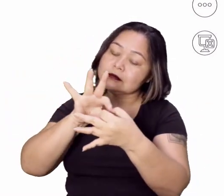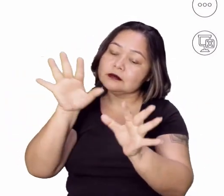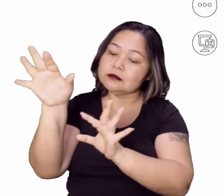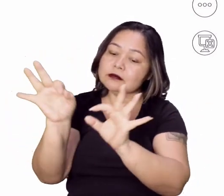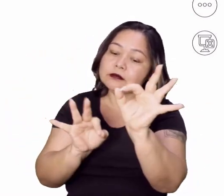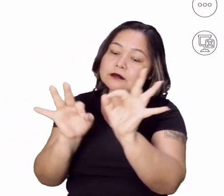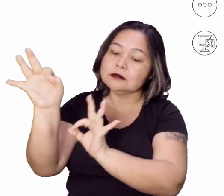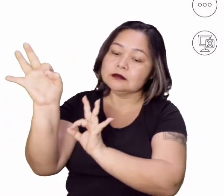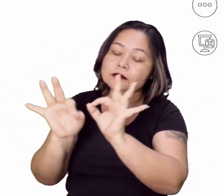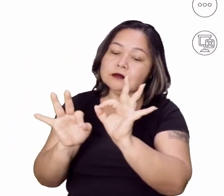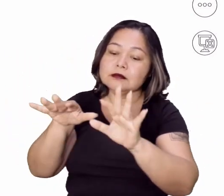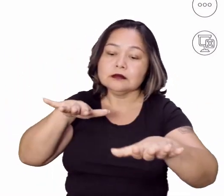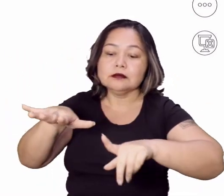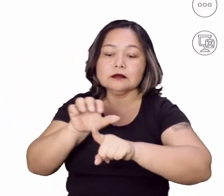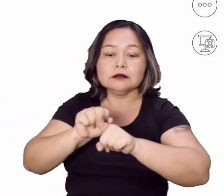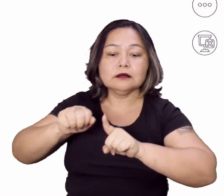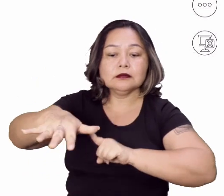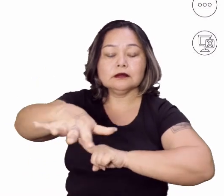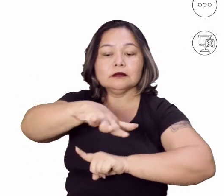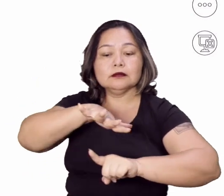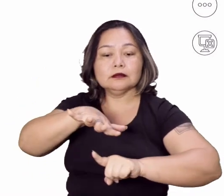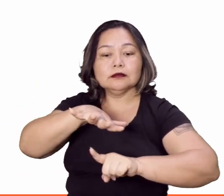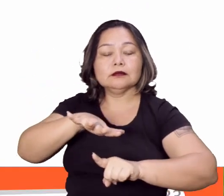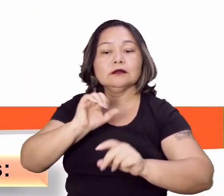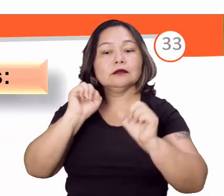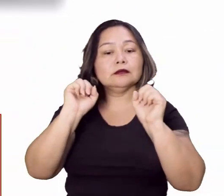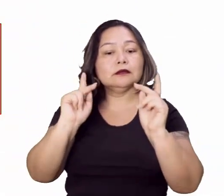organização dos movimentos, ok?